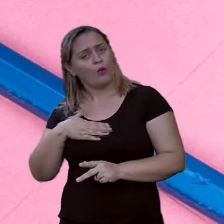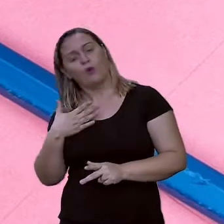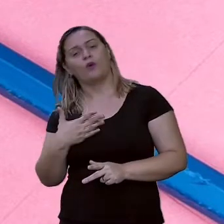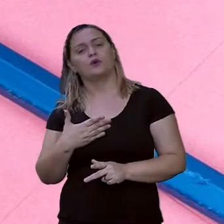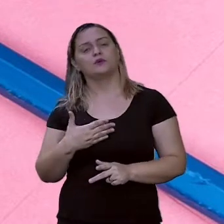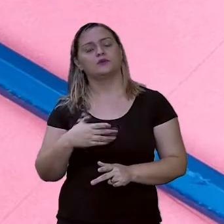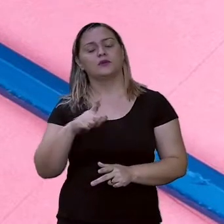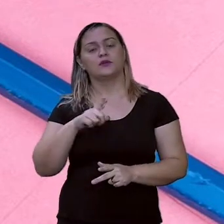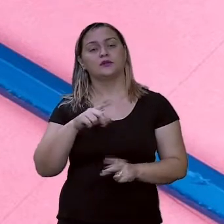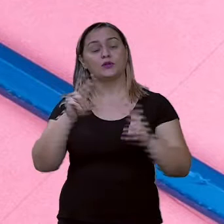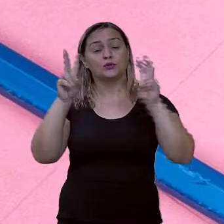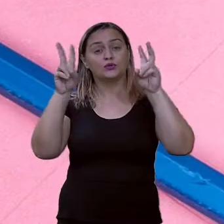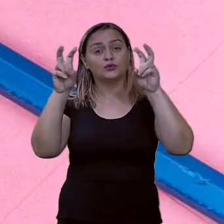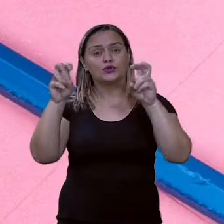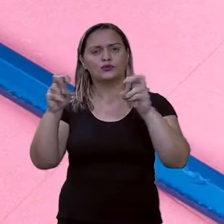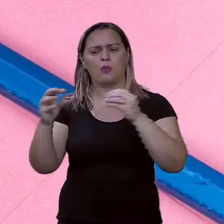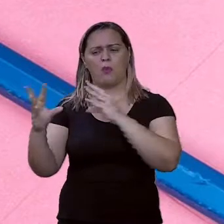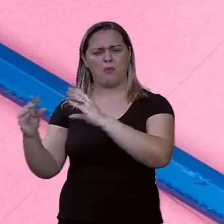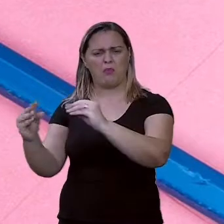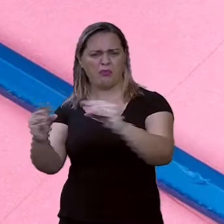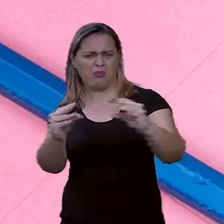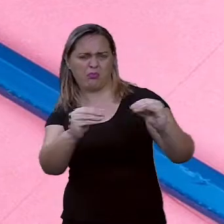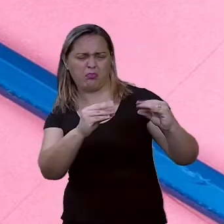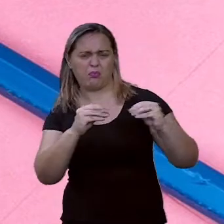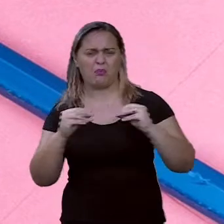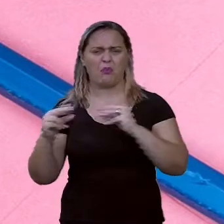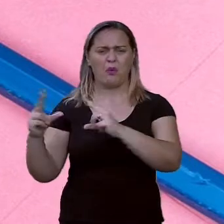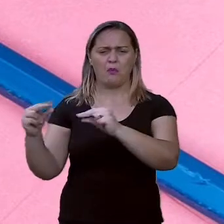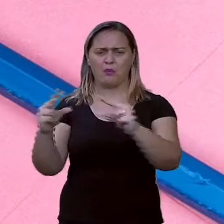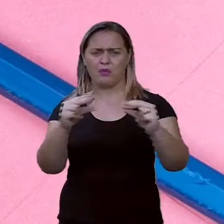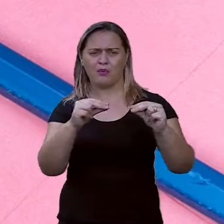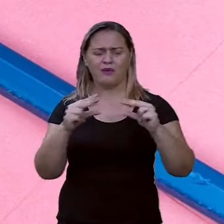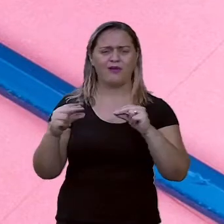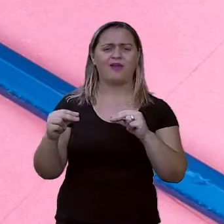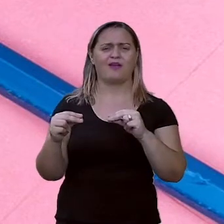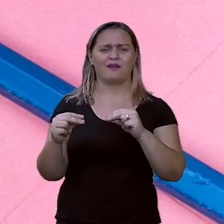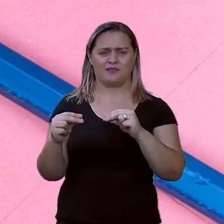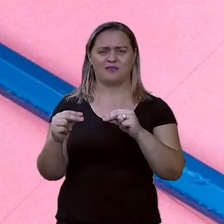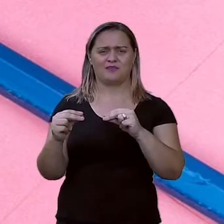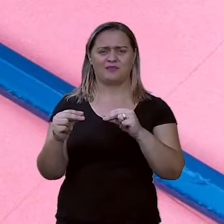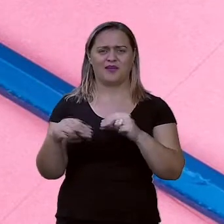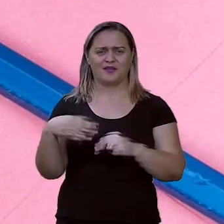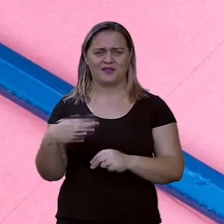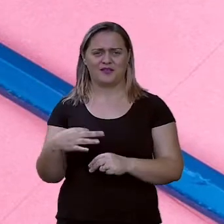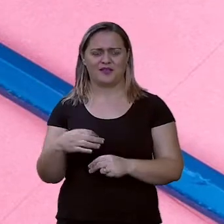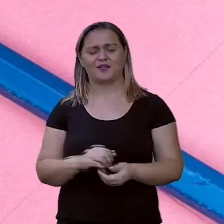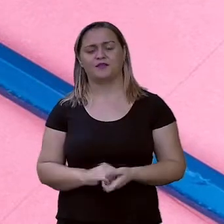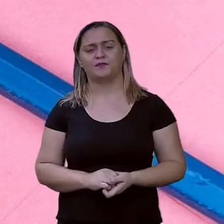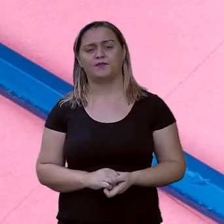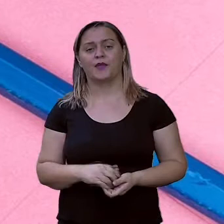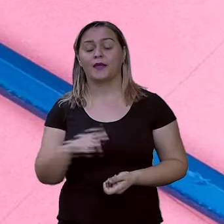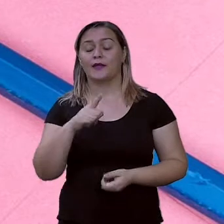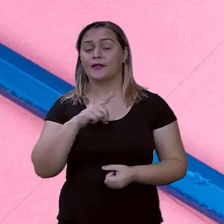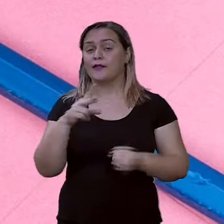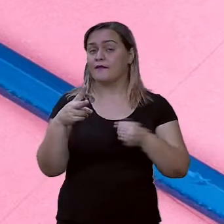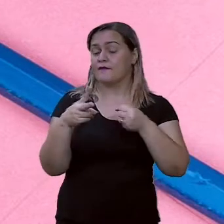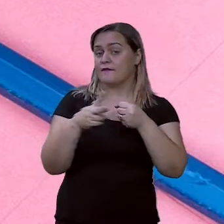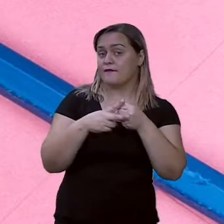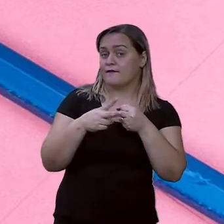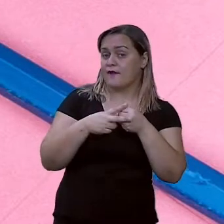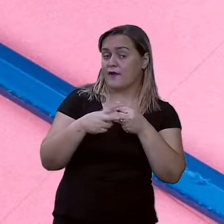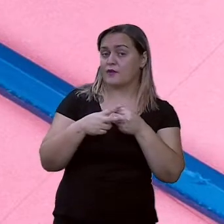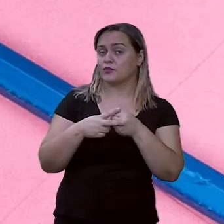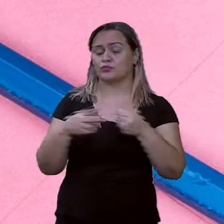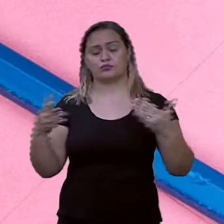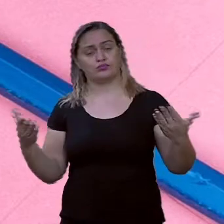provocativos para chamar justamente a atenção do leitor, não é? Contém verbos no presente e no